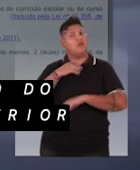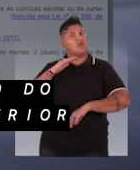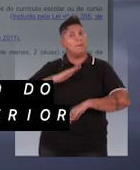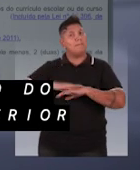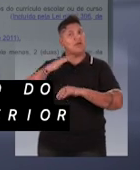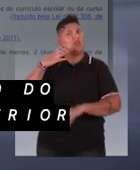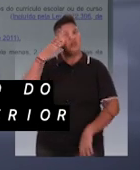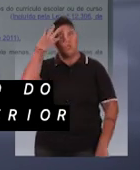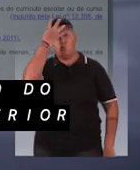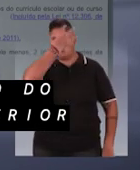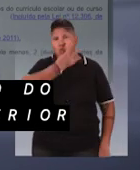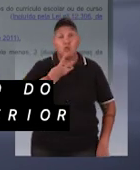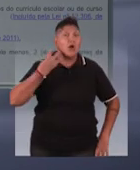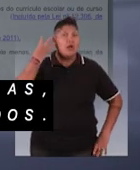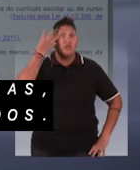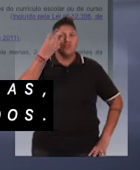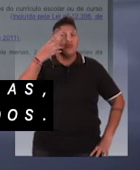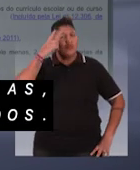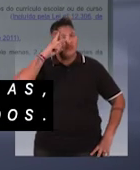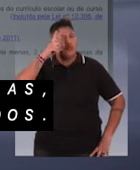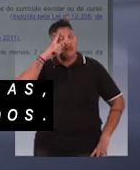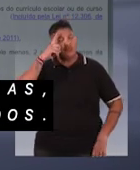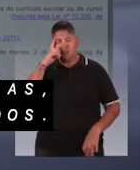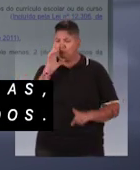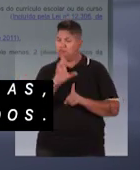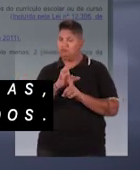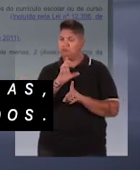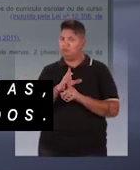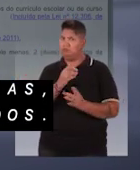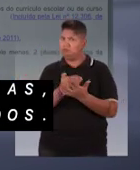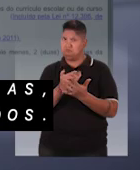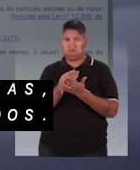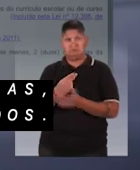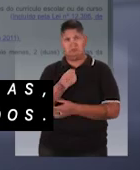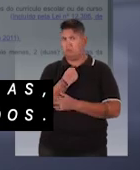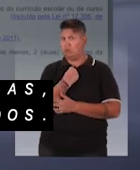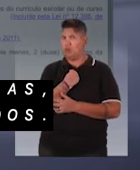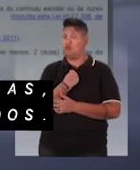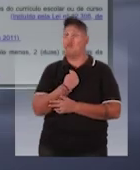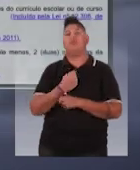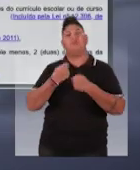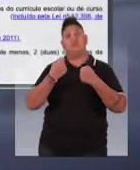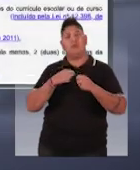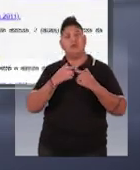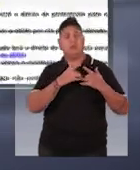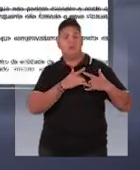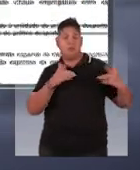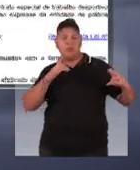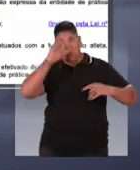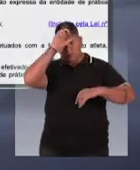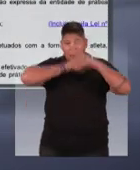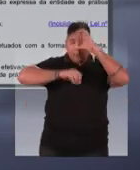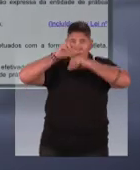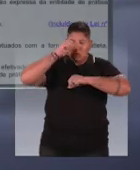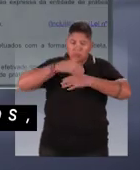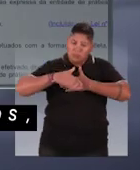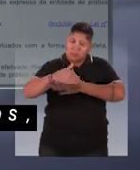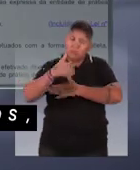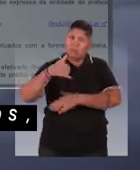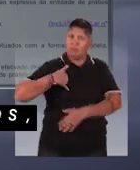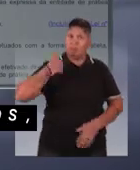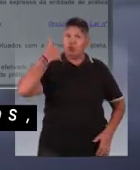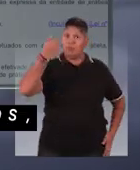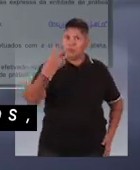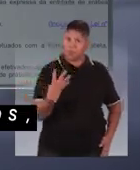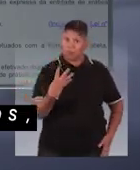não seja superior a 4 horas diárias, sem afetar os estudos. É permitido que o jogador atue como aprendiz a partir dos